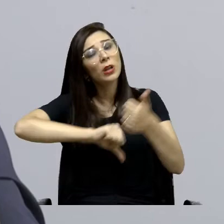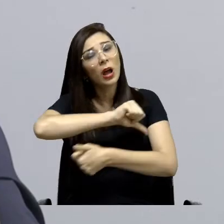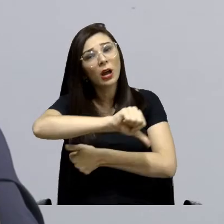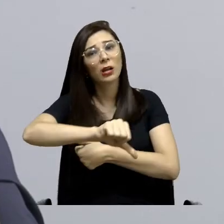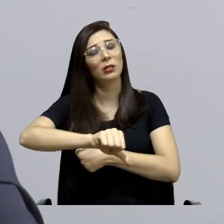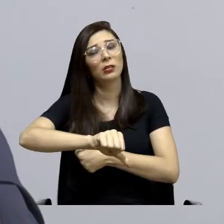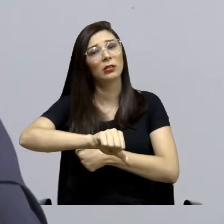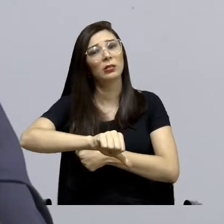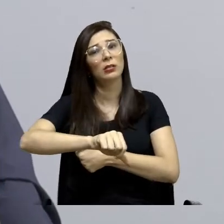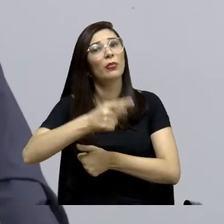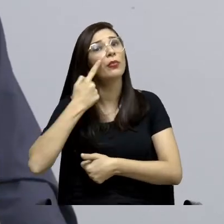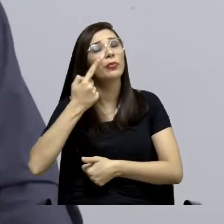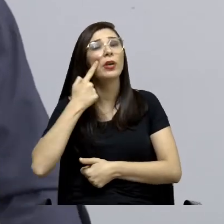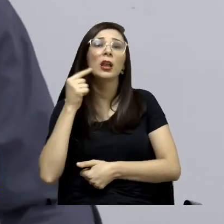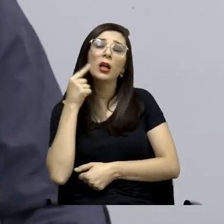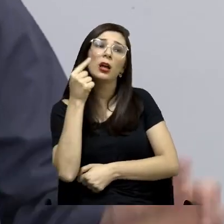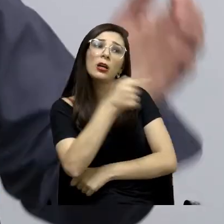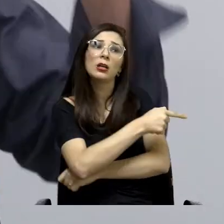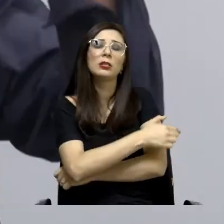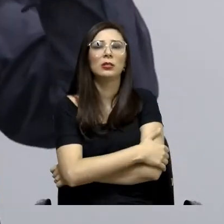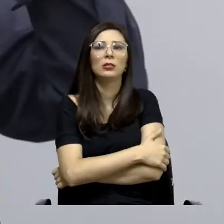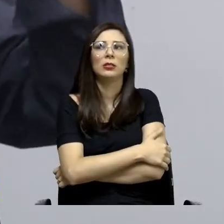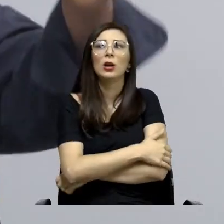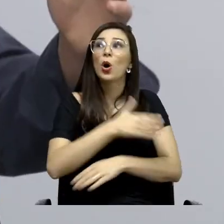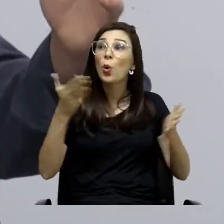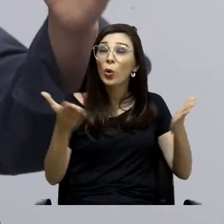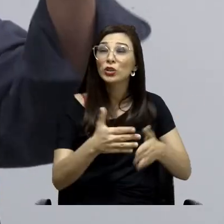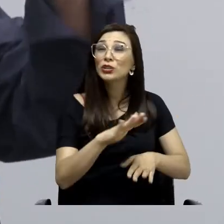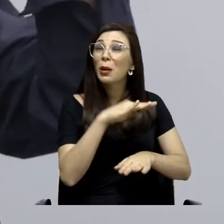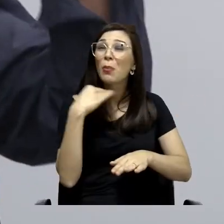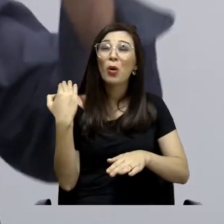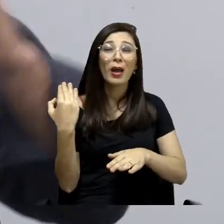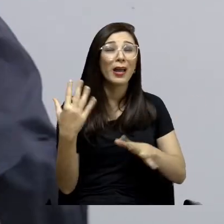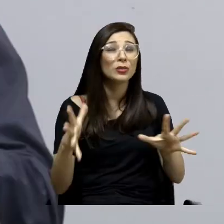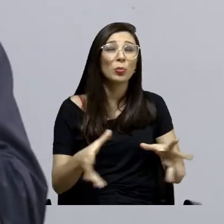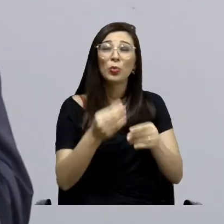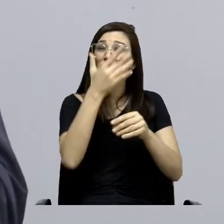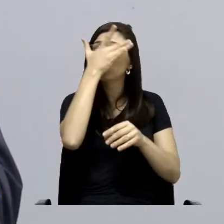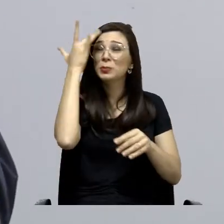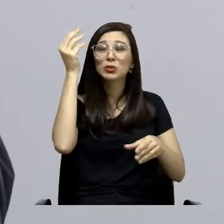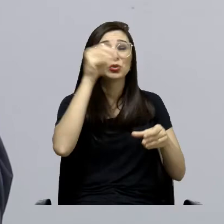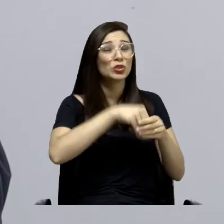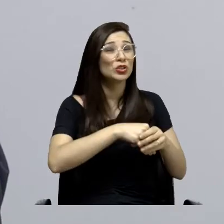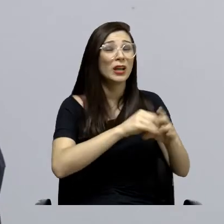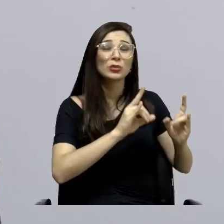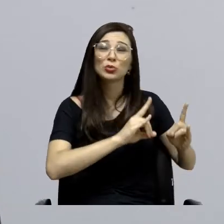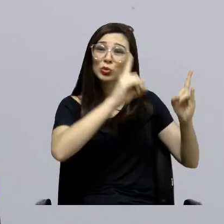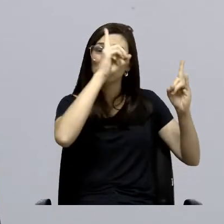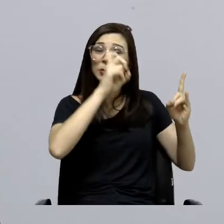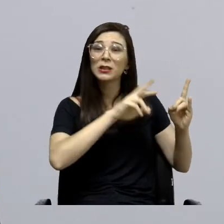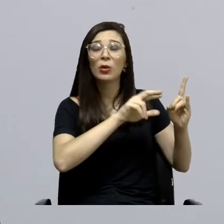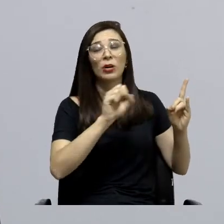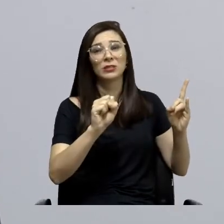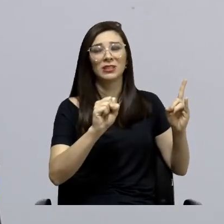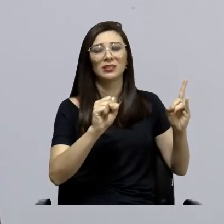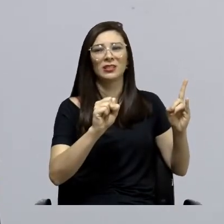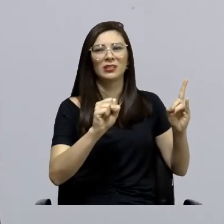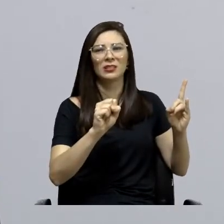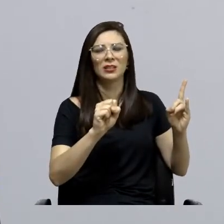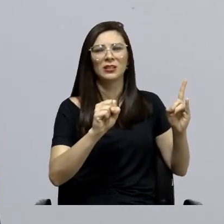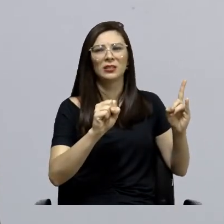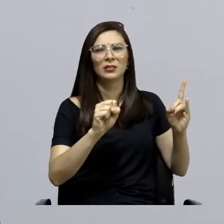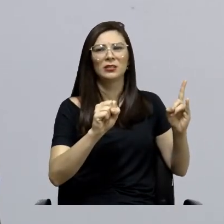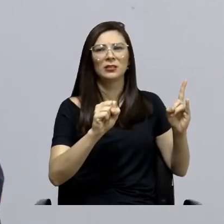falaram lá hoje que estão morrendo pacientes dentro do Raul Sertão por falta de médico. De médico não, desculpa.